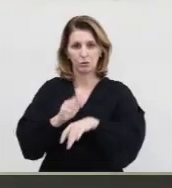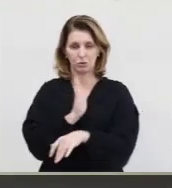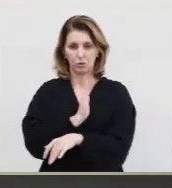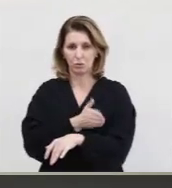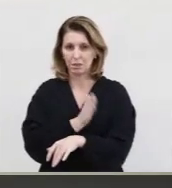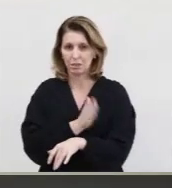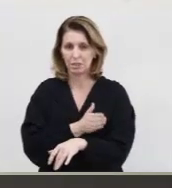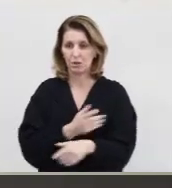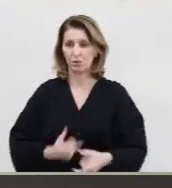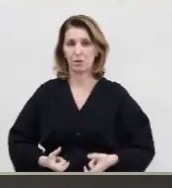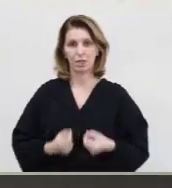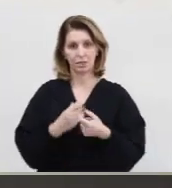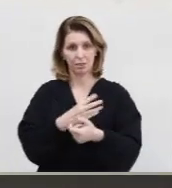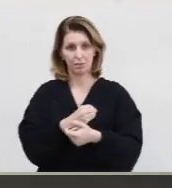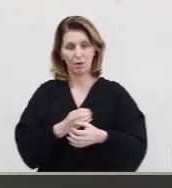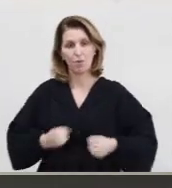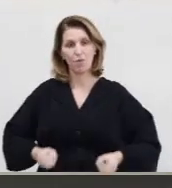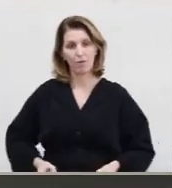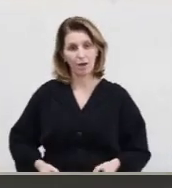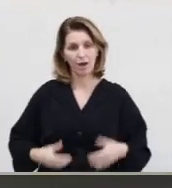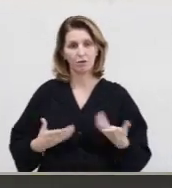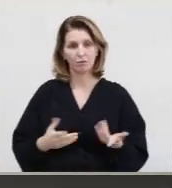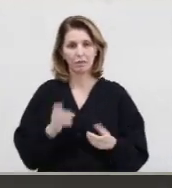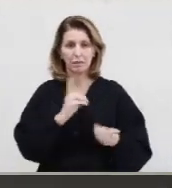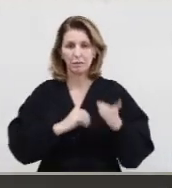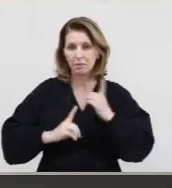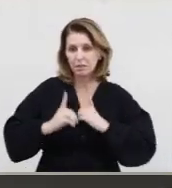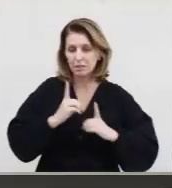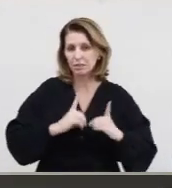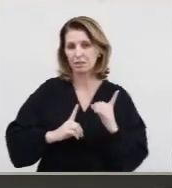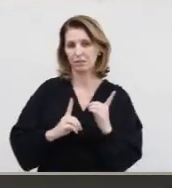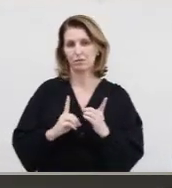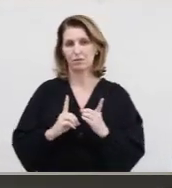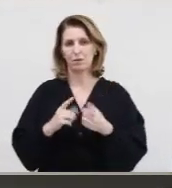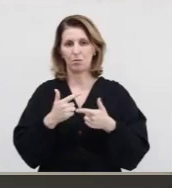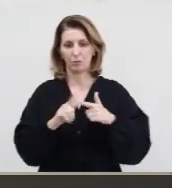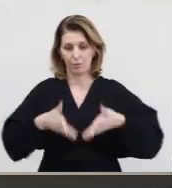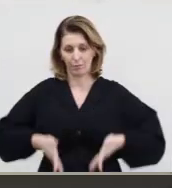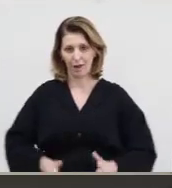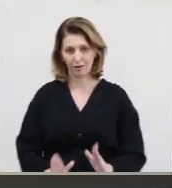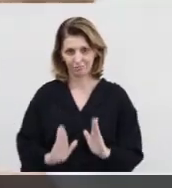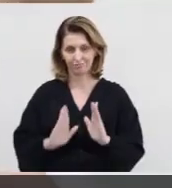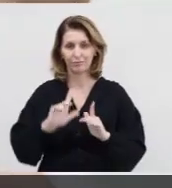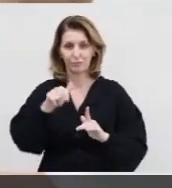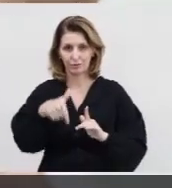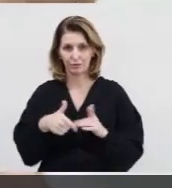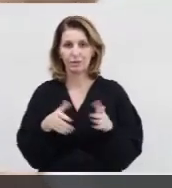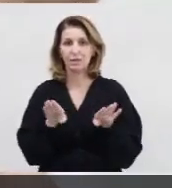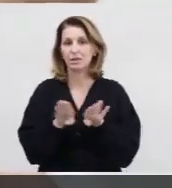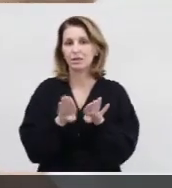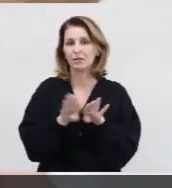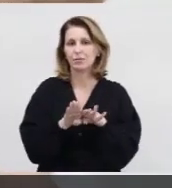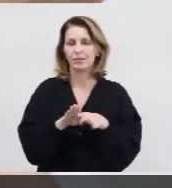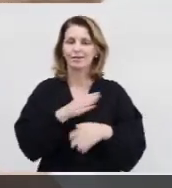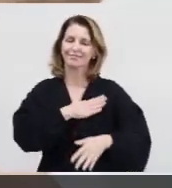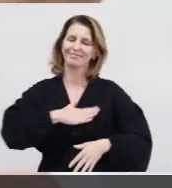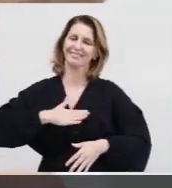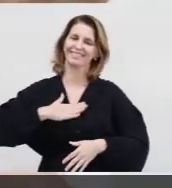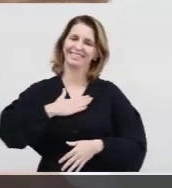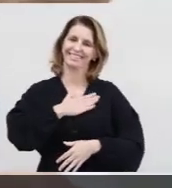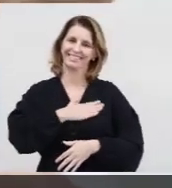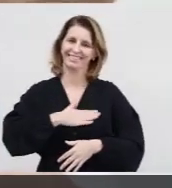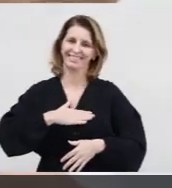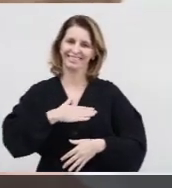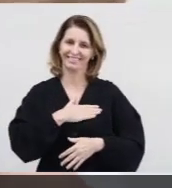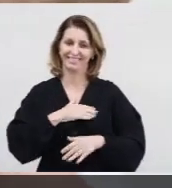cardíacas, câncer de mama e de ovário, depressão e hemorragia pós-parto. Além de ser um ato prazeroso